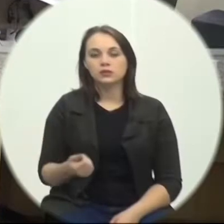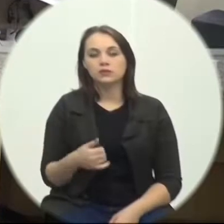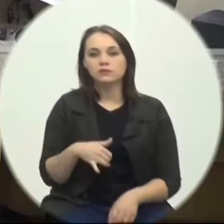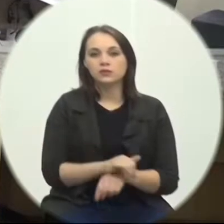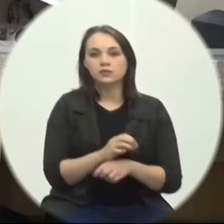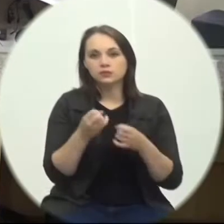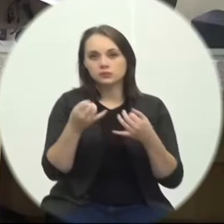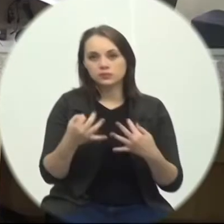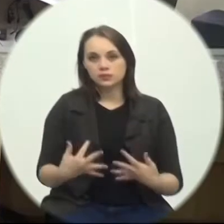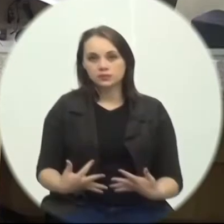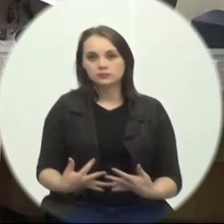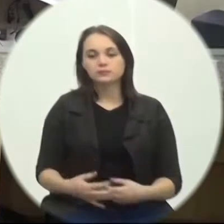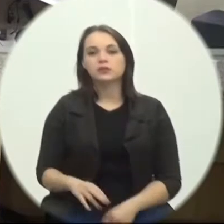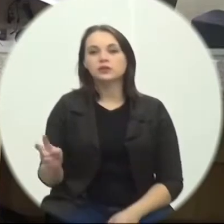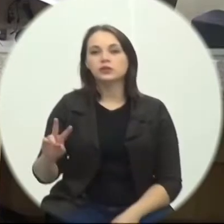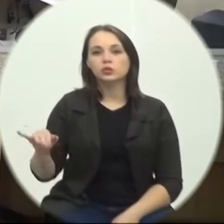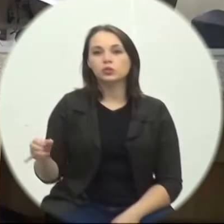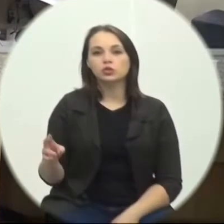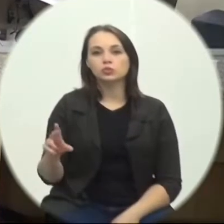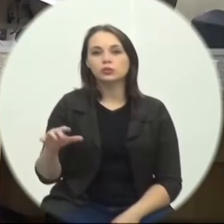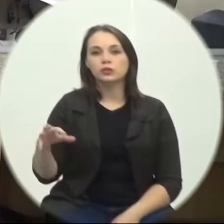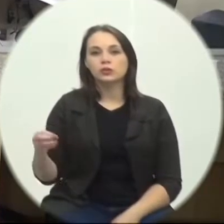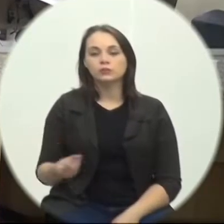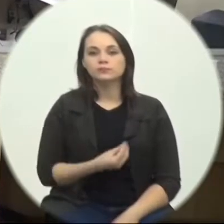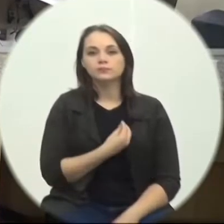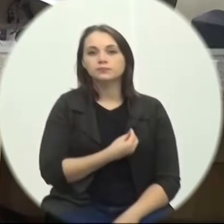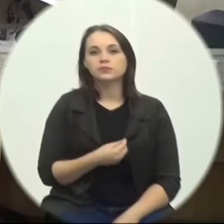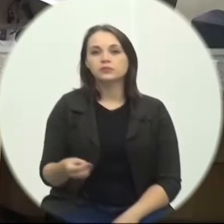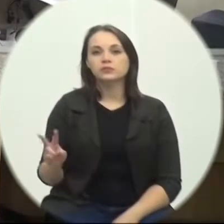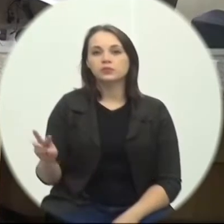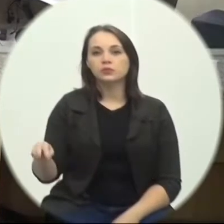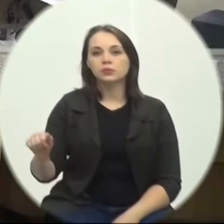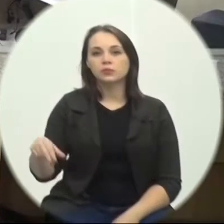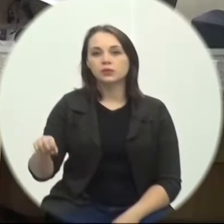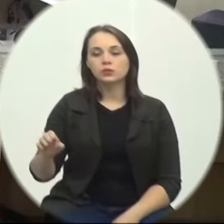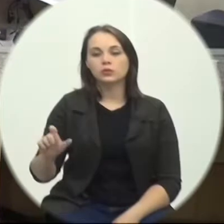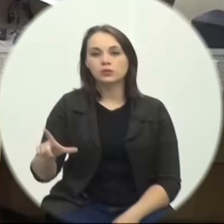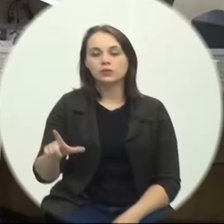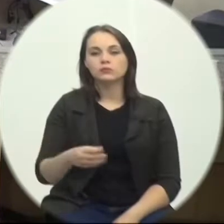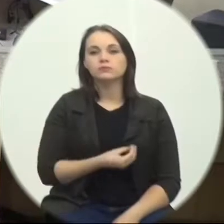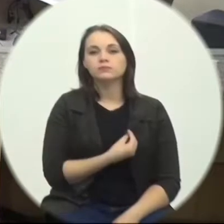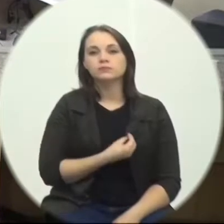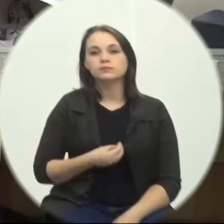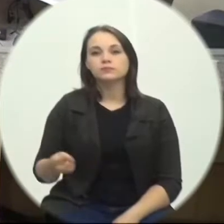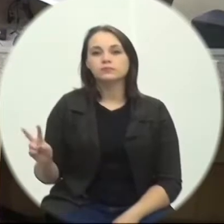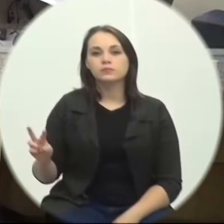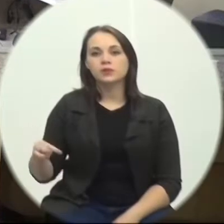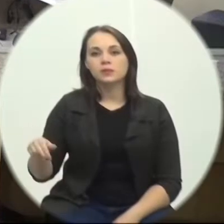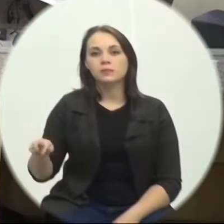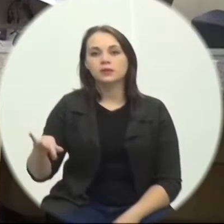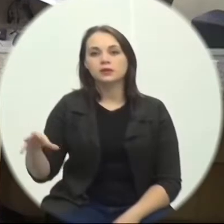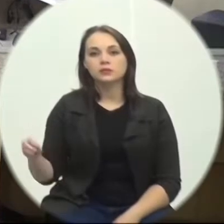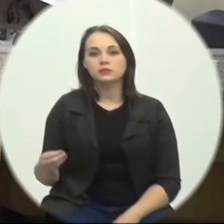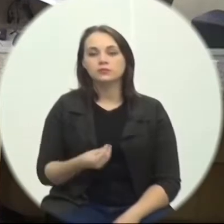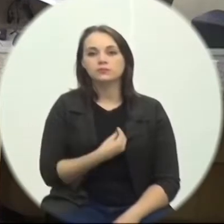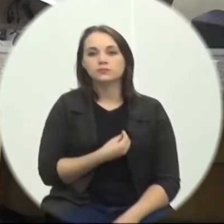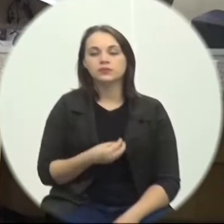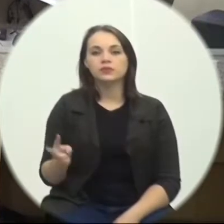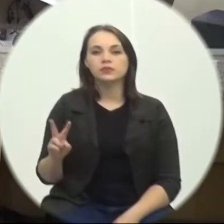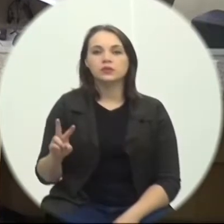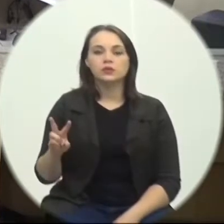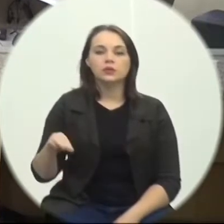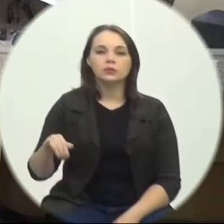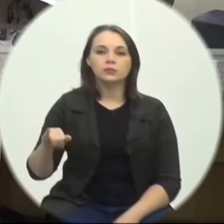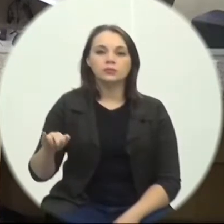justificada. Vereador Júlio Kaminski. Presente, vereador Manuel Roseng. Presente, vereador Márcio Darós. Presente, vereador